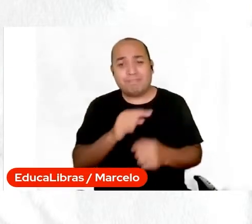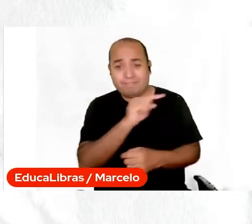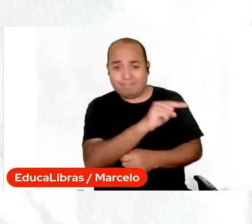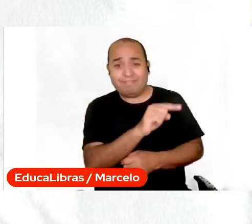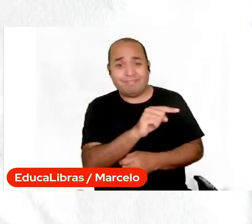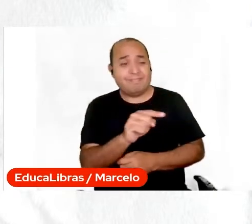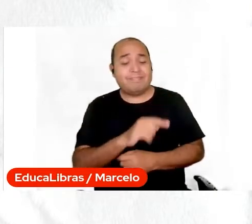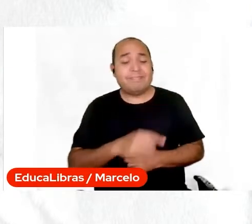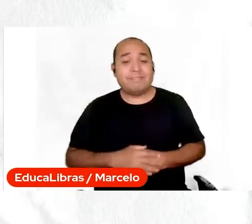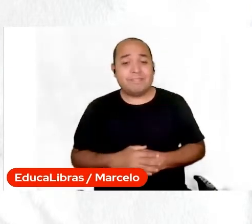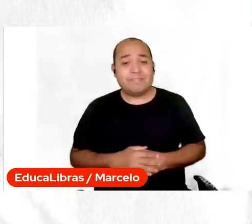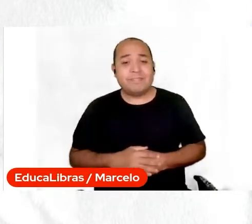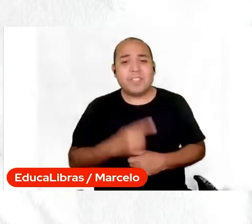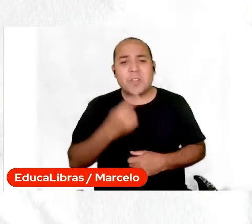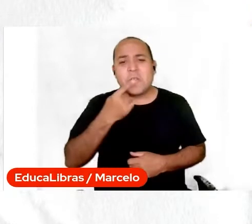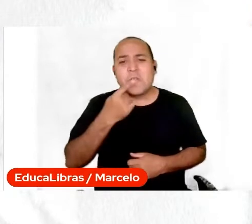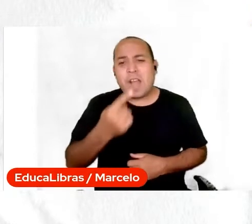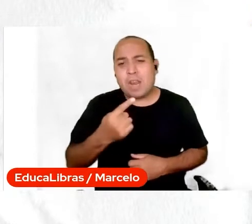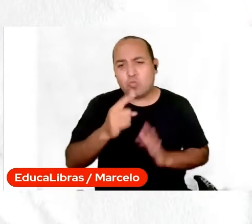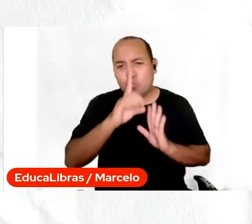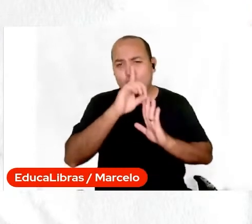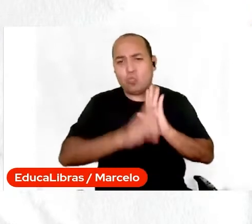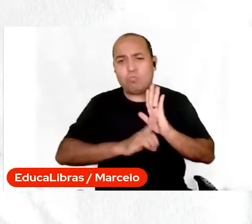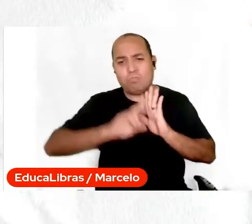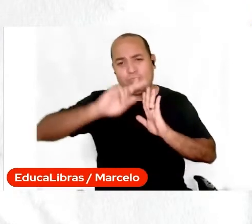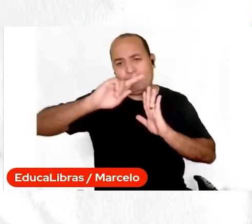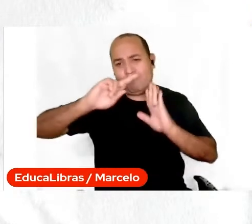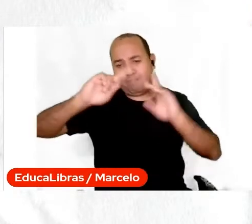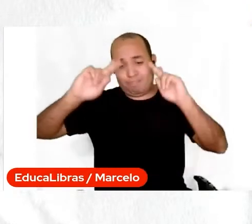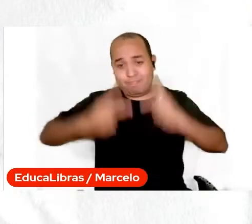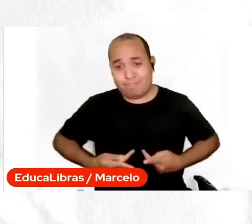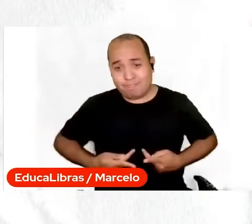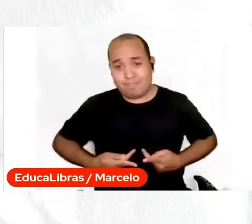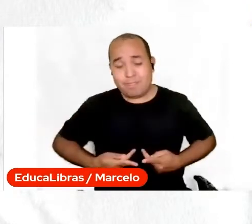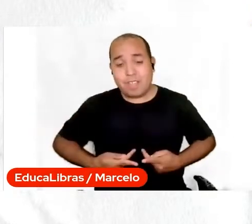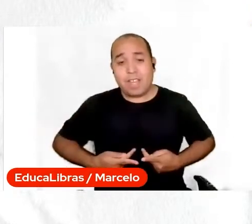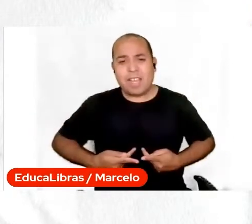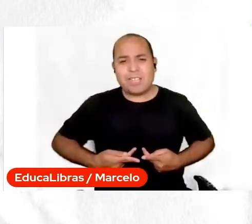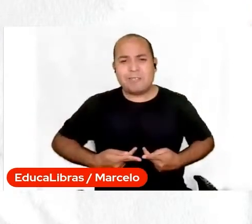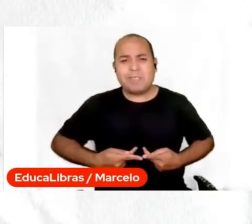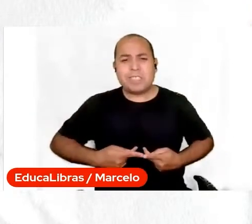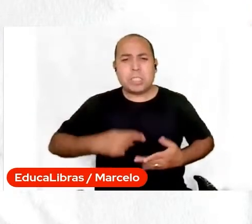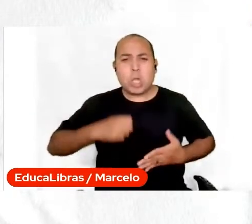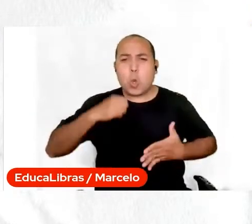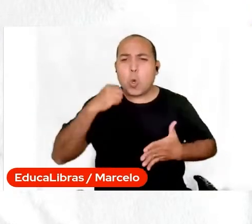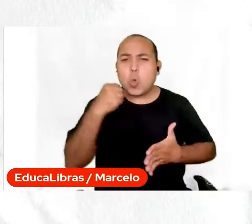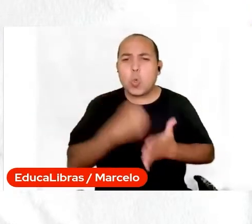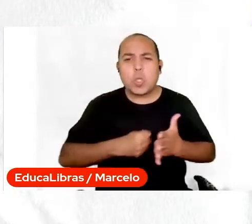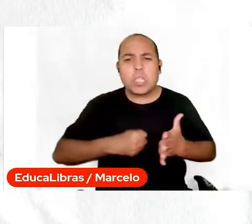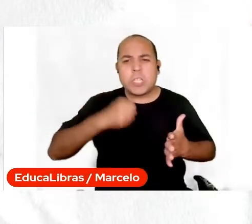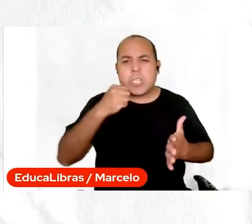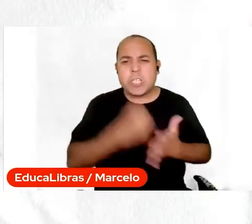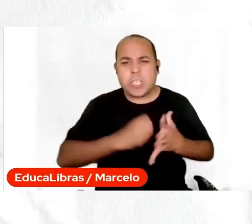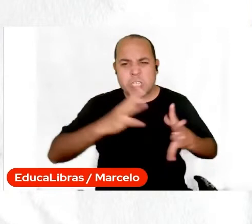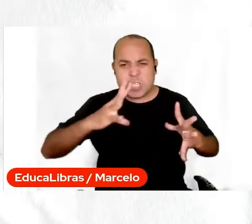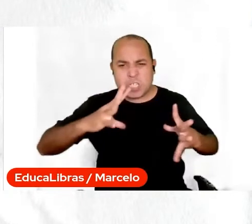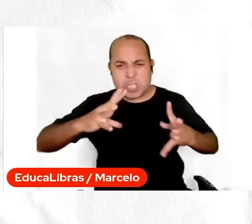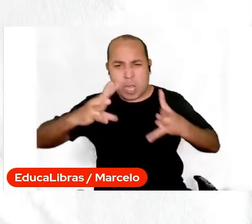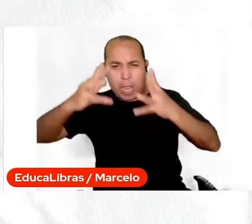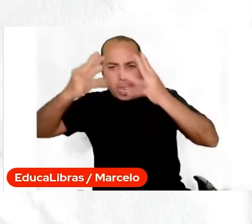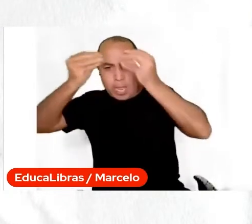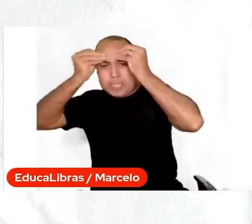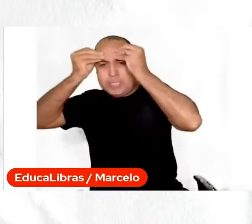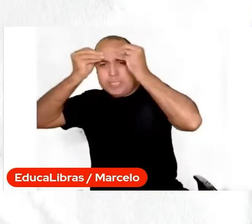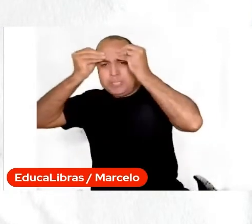quando a gente está falando de direitos humanos, a gente está lutando contra um enraizamento de ideais,